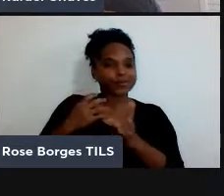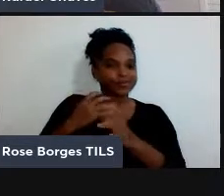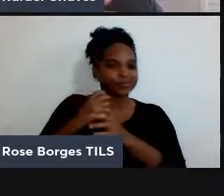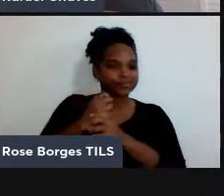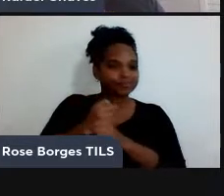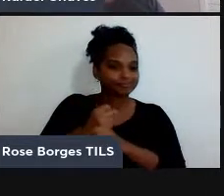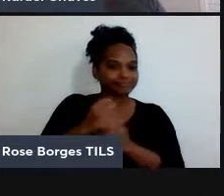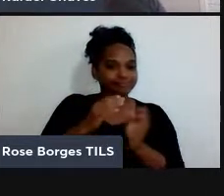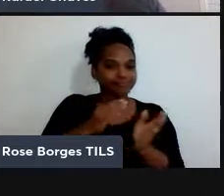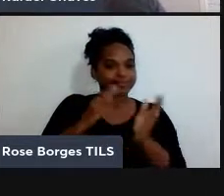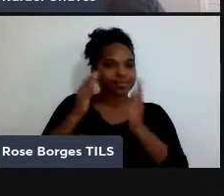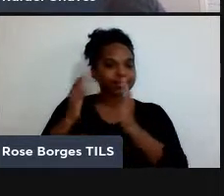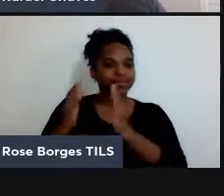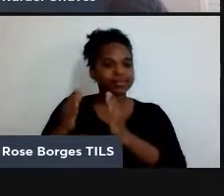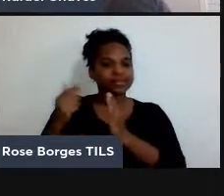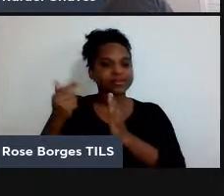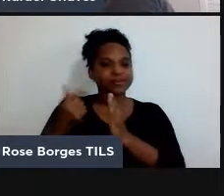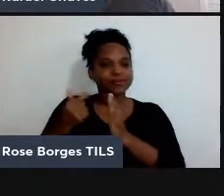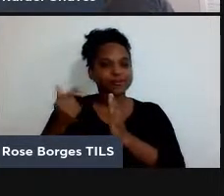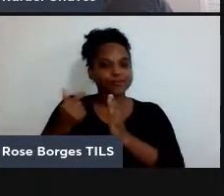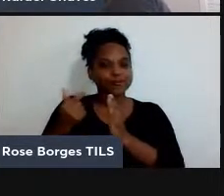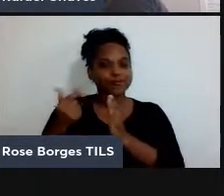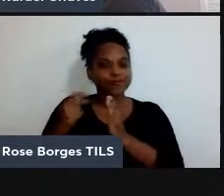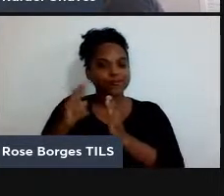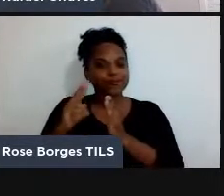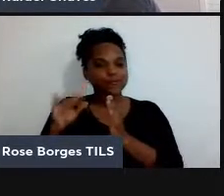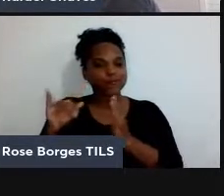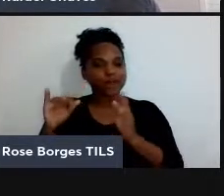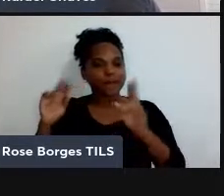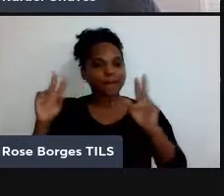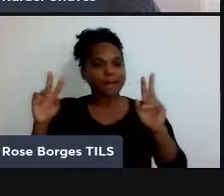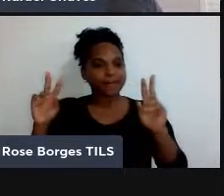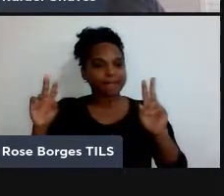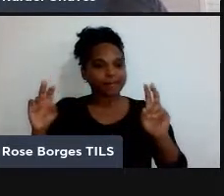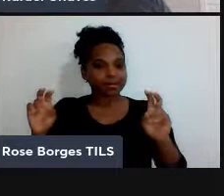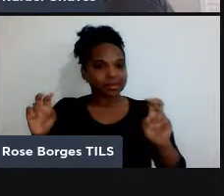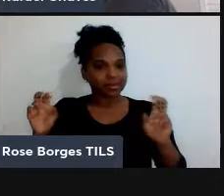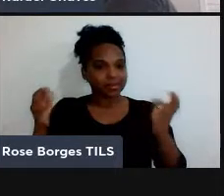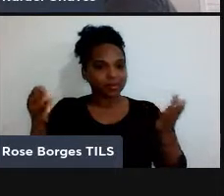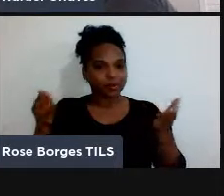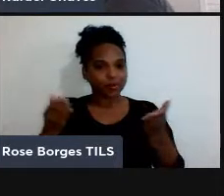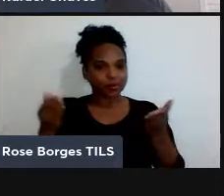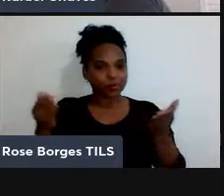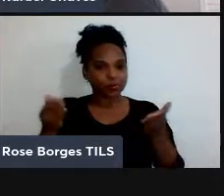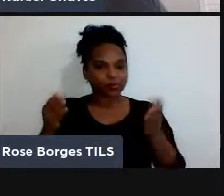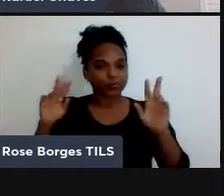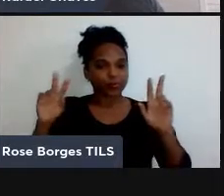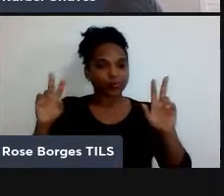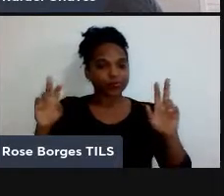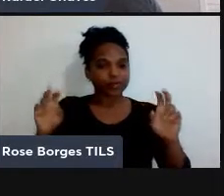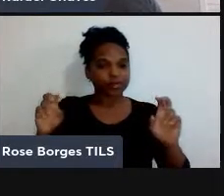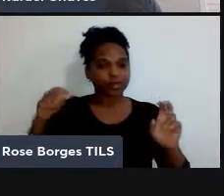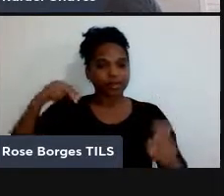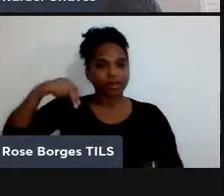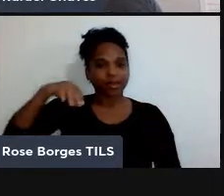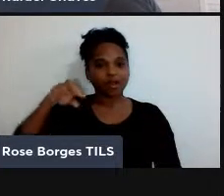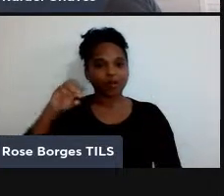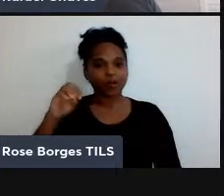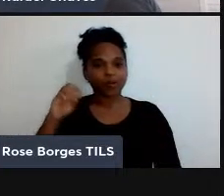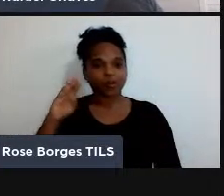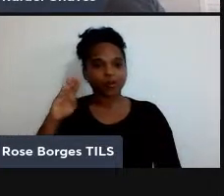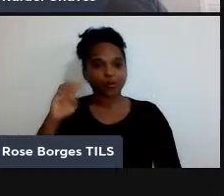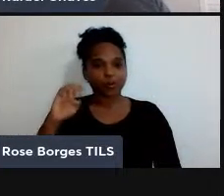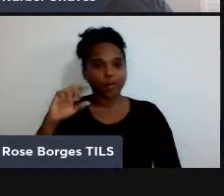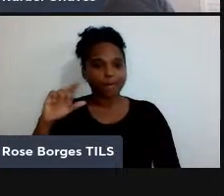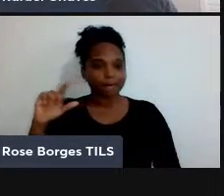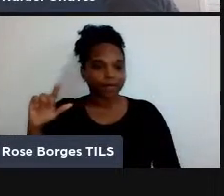revolução quântica, que vai ser o tema aí da palestra de hoje, é o tema do Prêmio Novo de hoje, a forma como